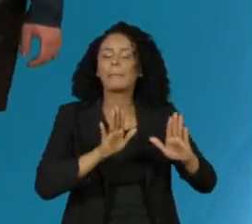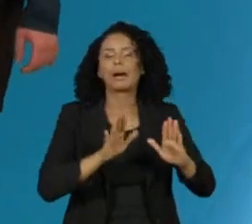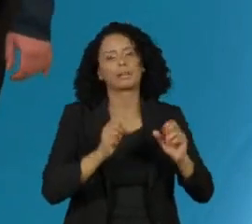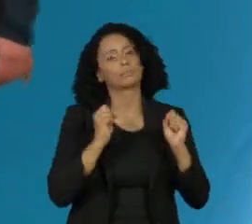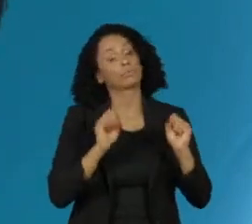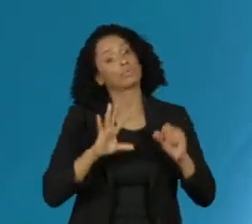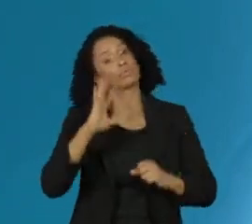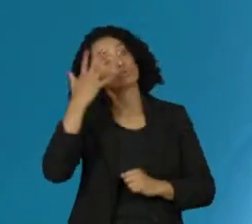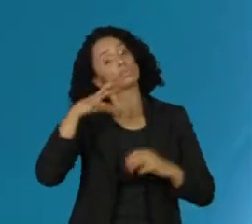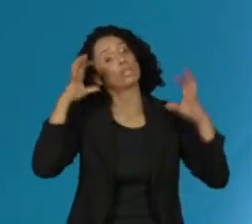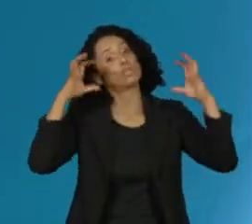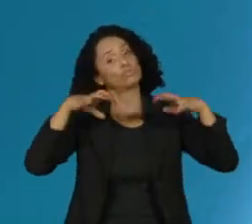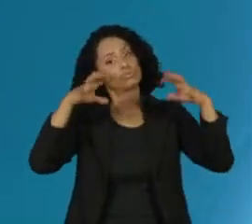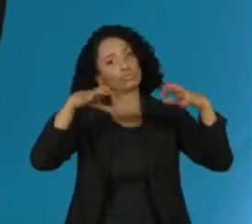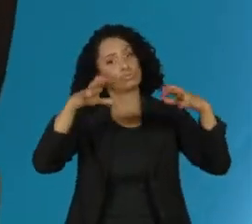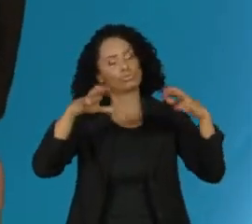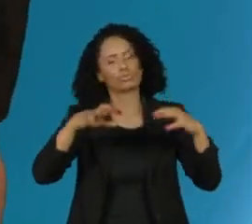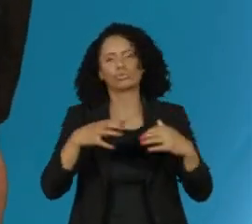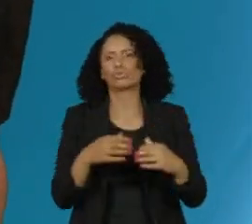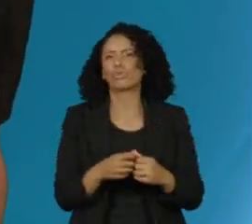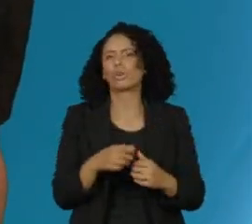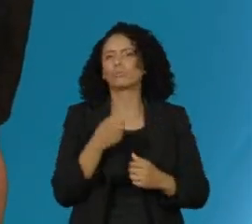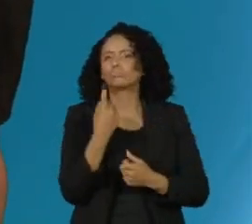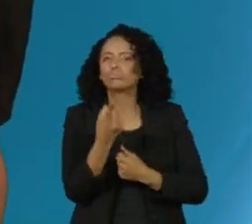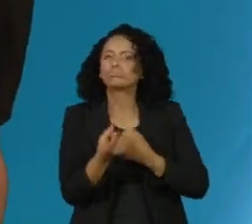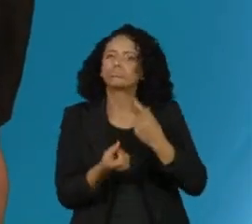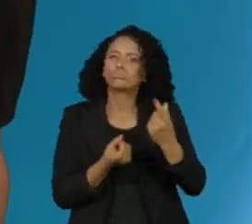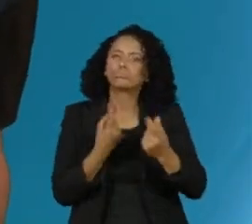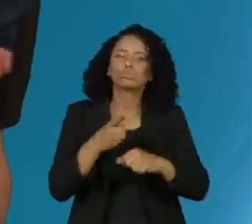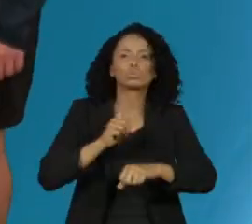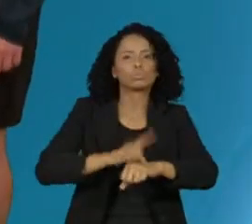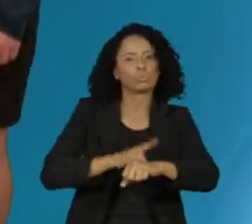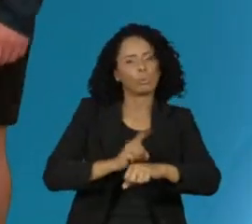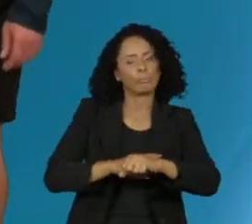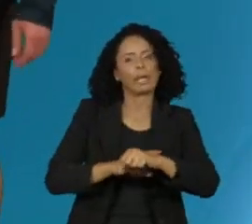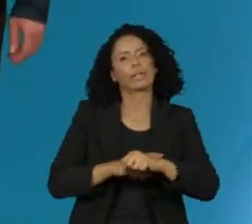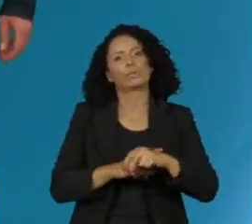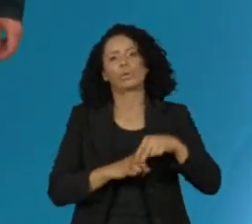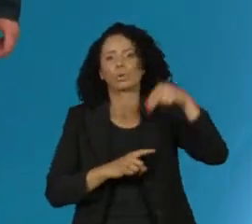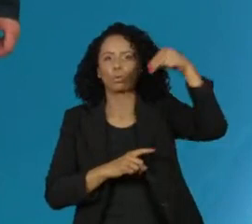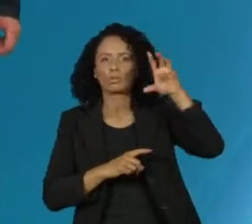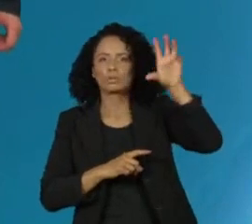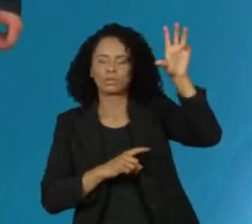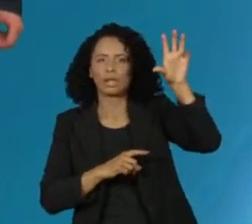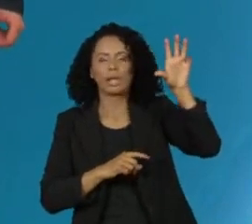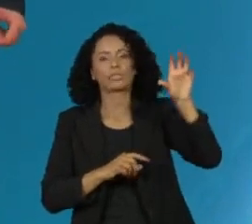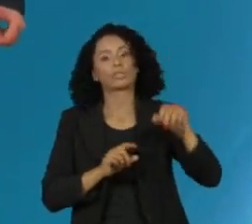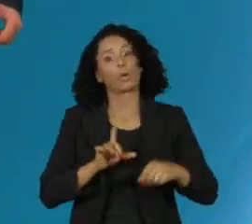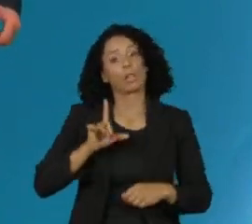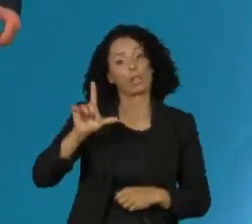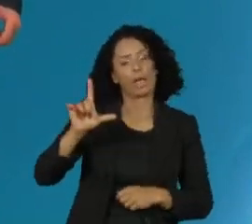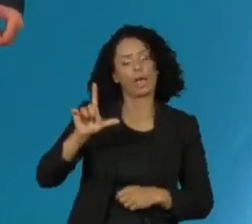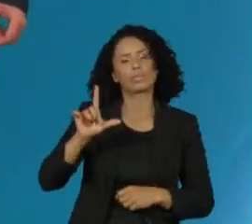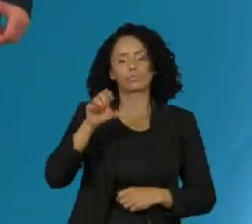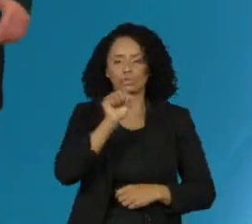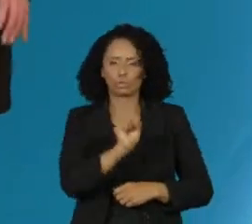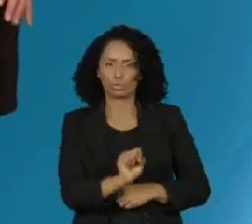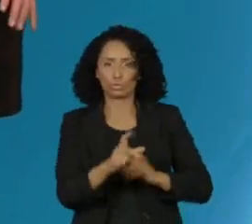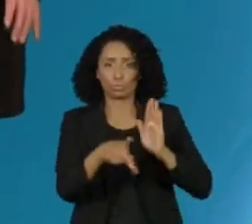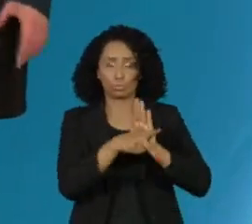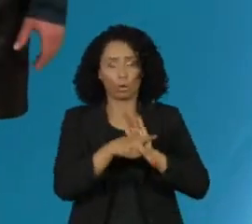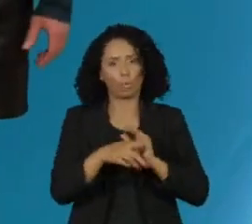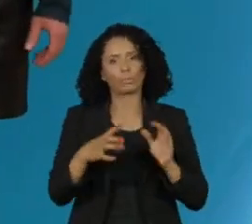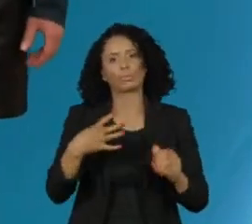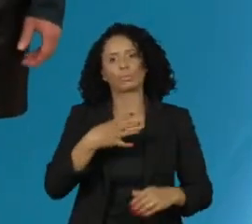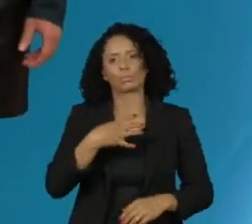de chuva que acontece em vários momentos em toda a costa leste do nordeste, áreas do leste e sul da Bahia. Hoje o mar também fica